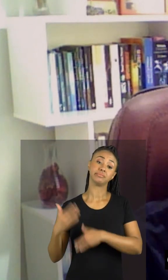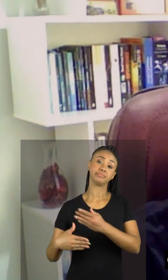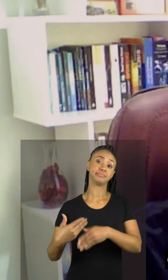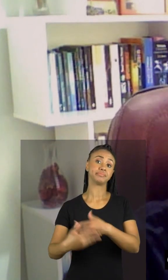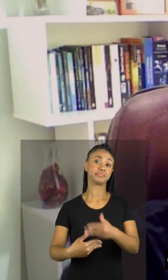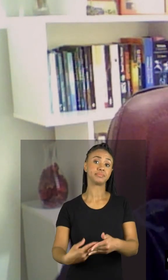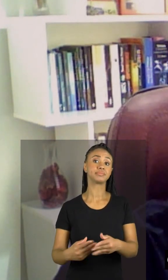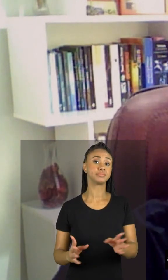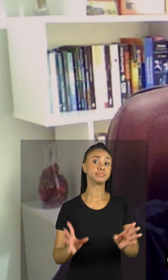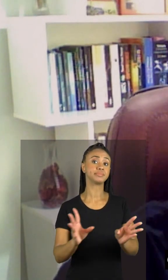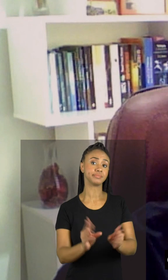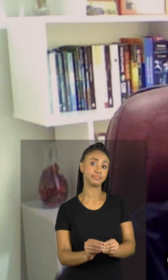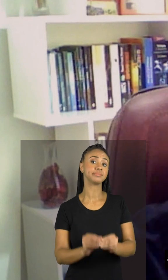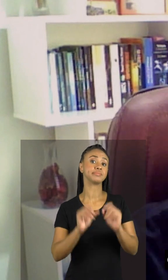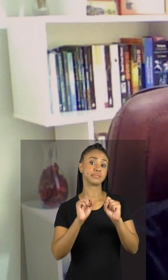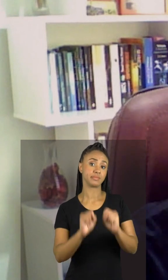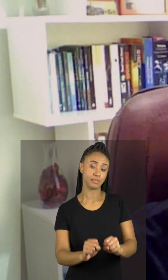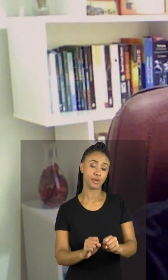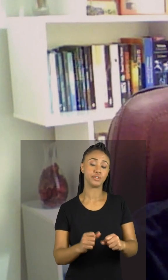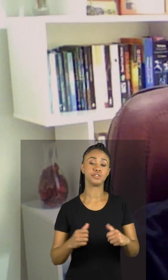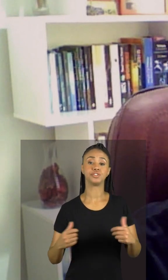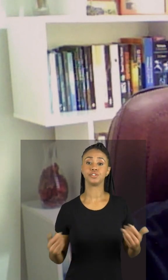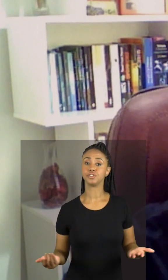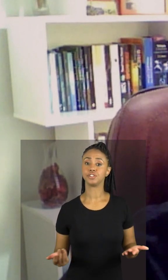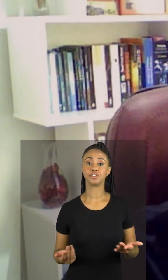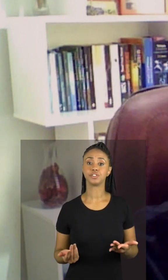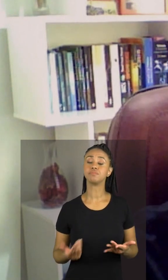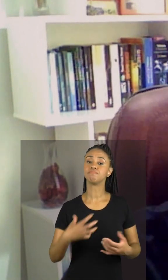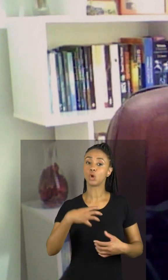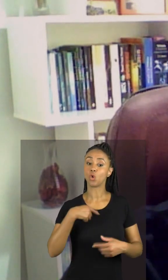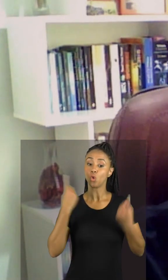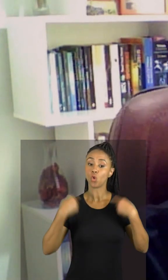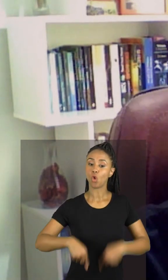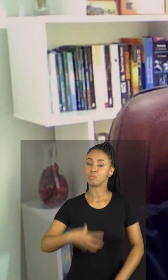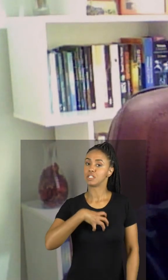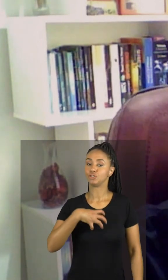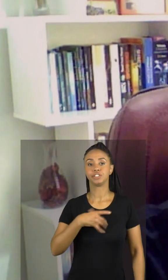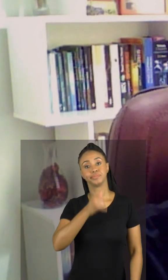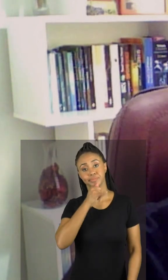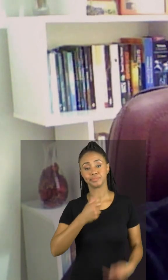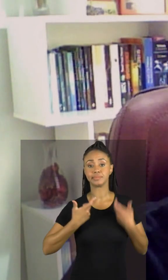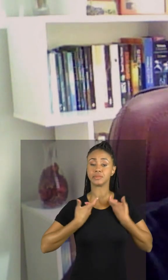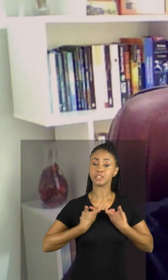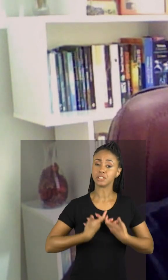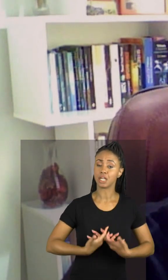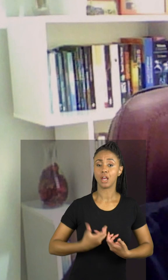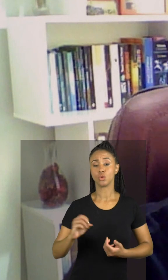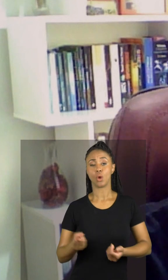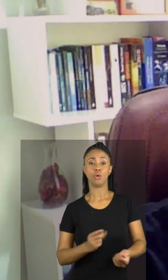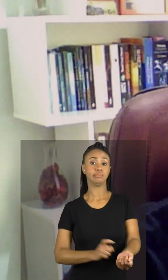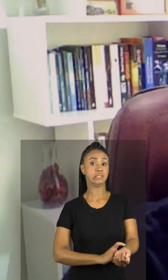posteriormente, vai se resumir em alguns sintomas, sintomas de cansaço, de